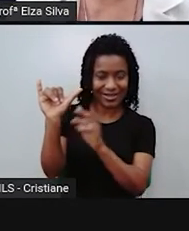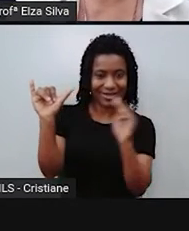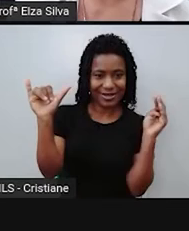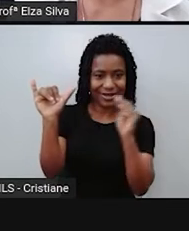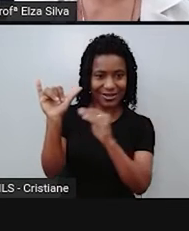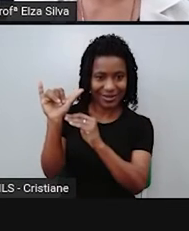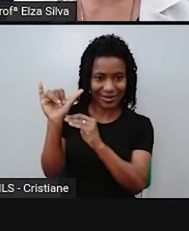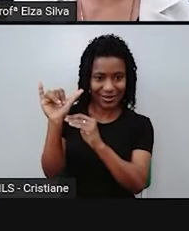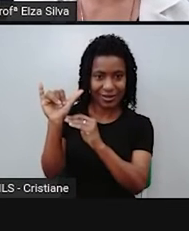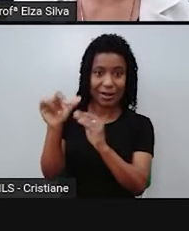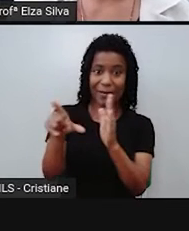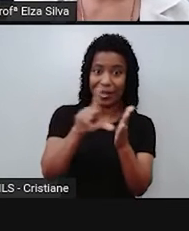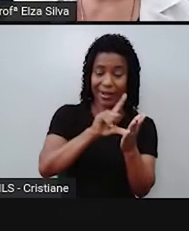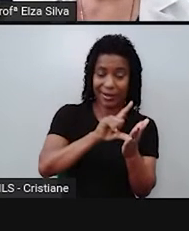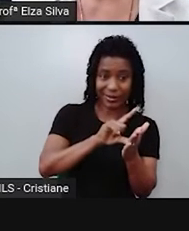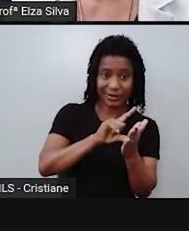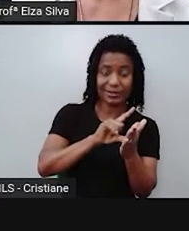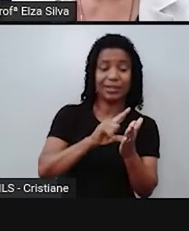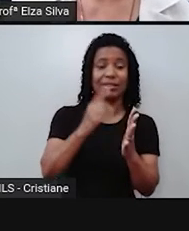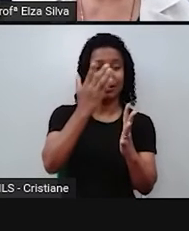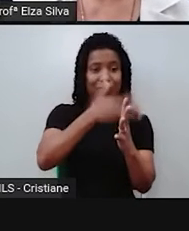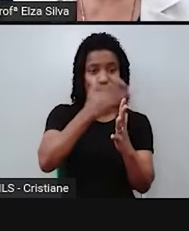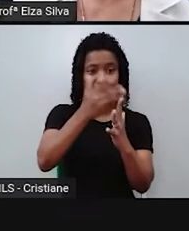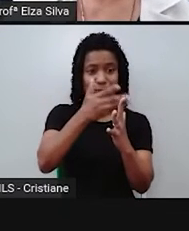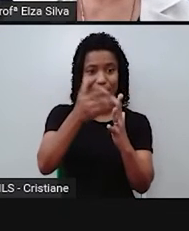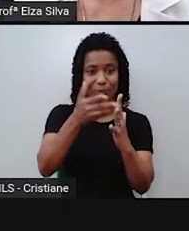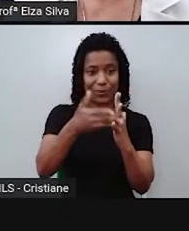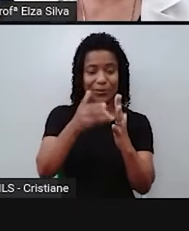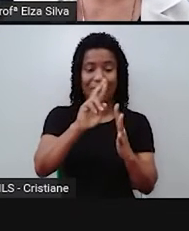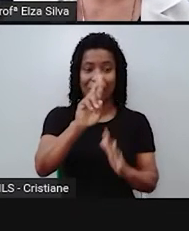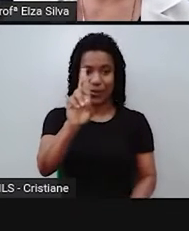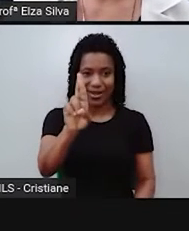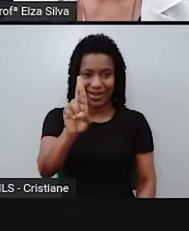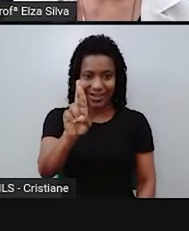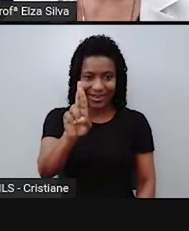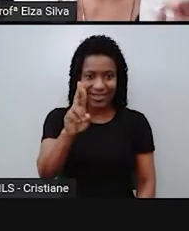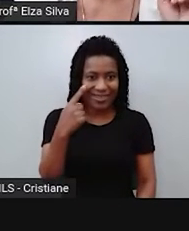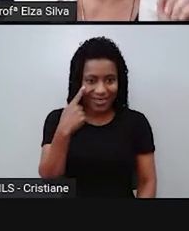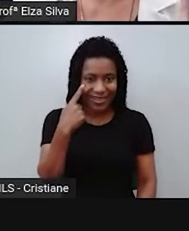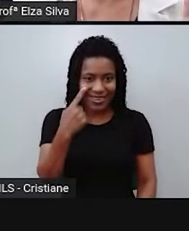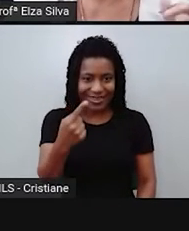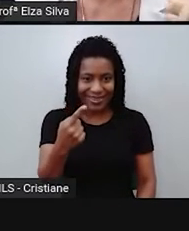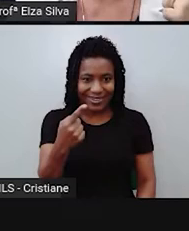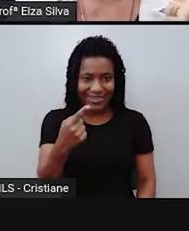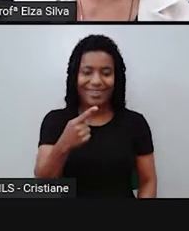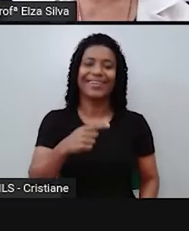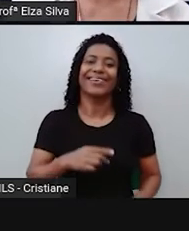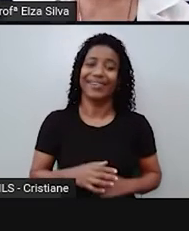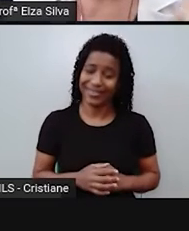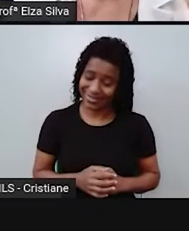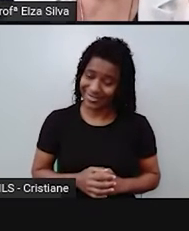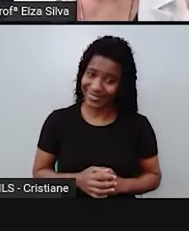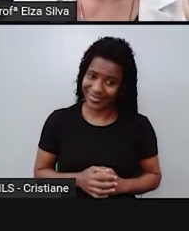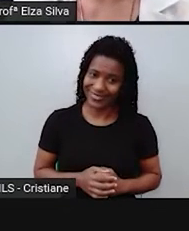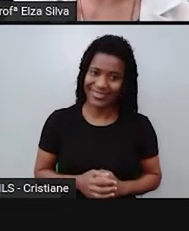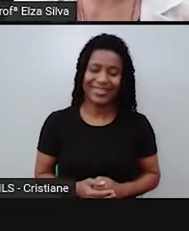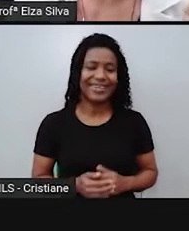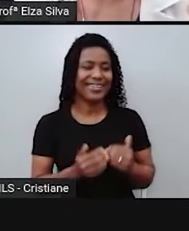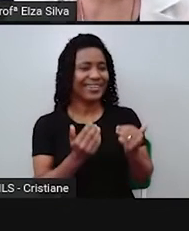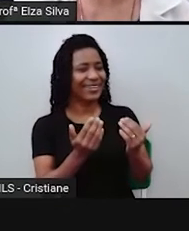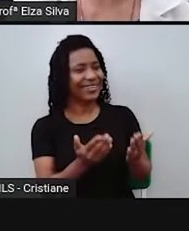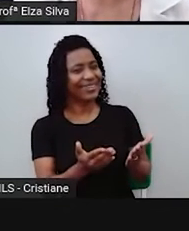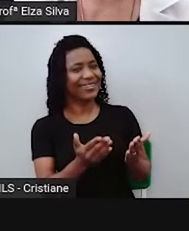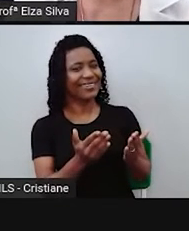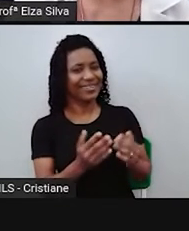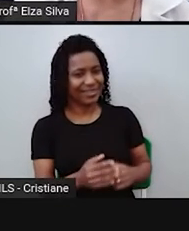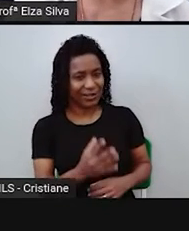y nós temos uma consoante. He tried again and again. Então ele, a raposa, tentou